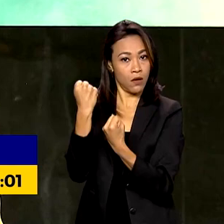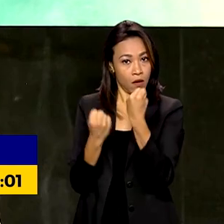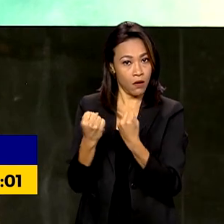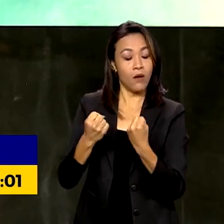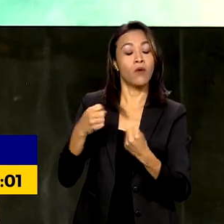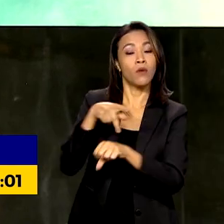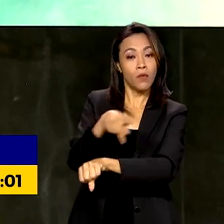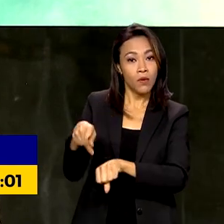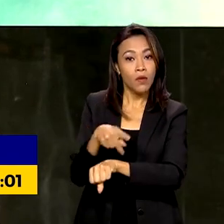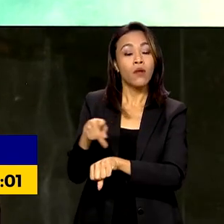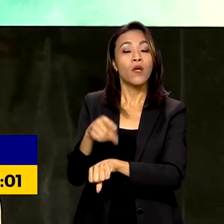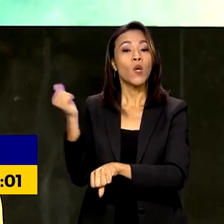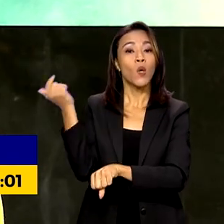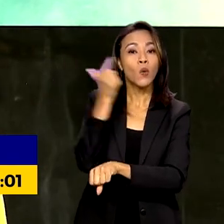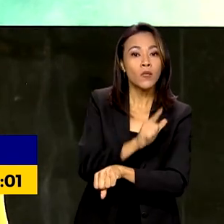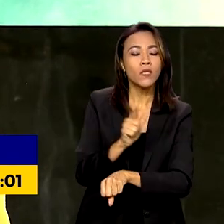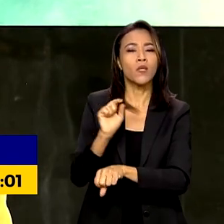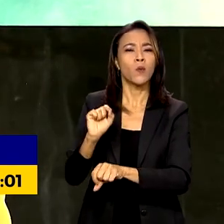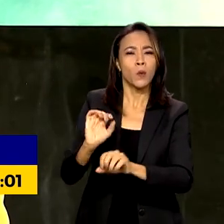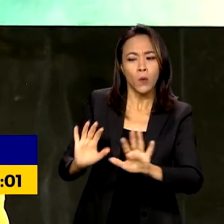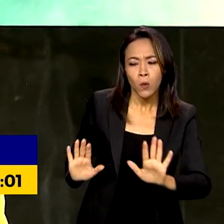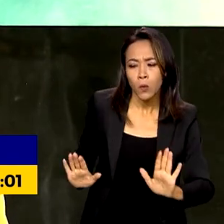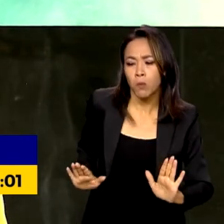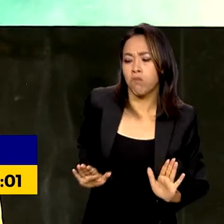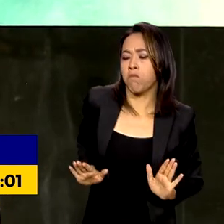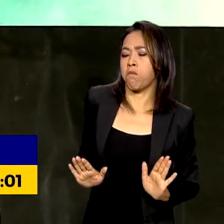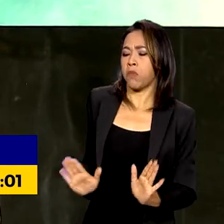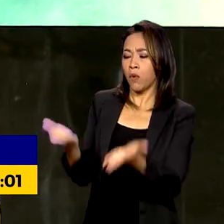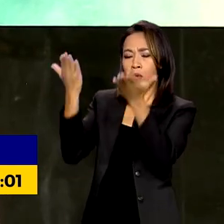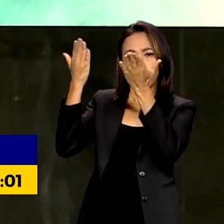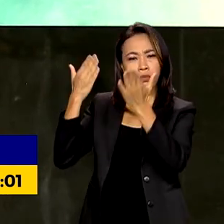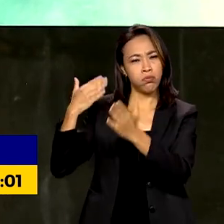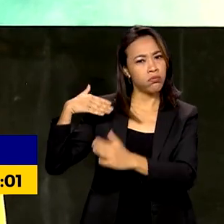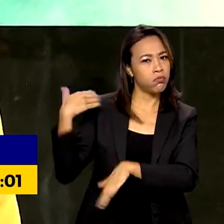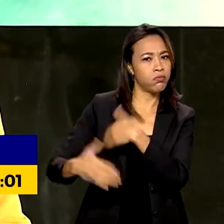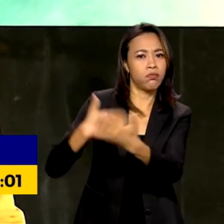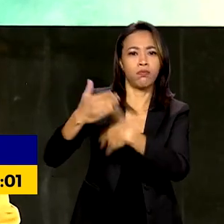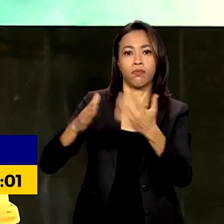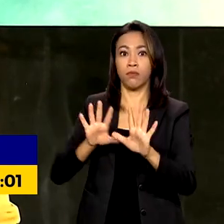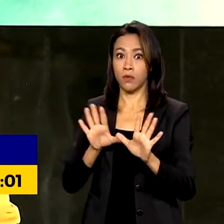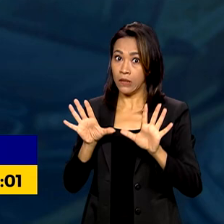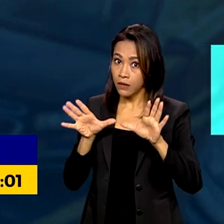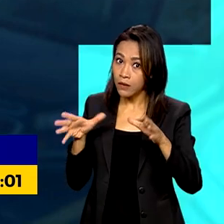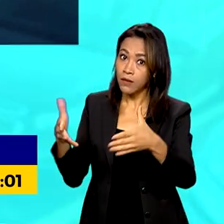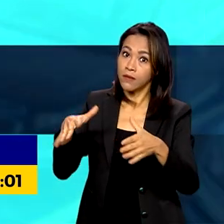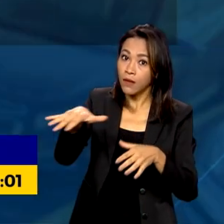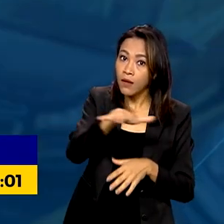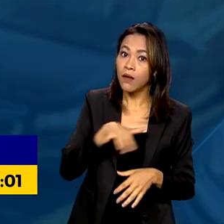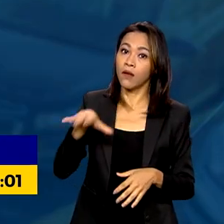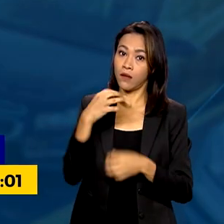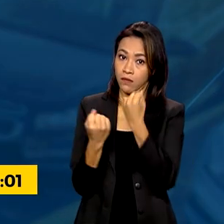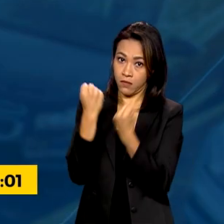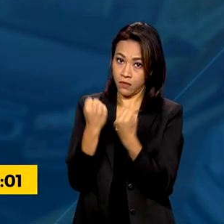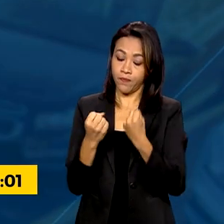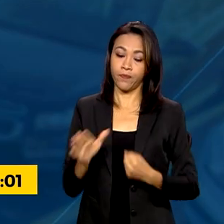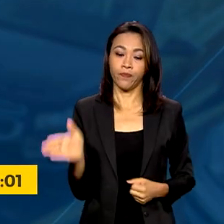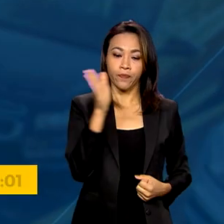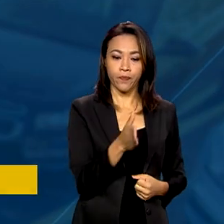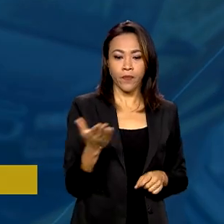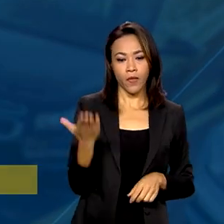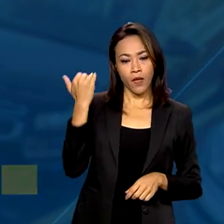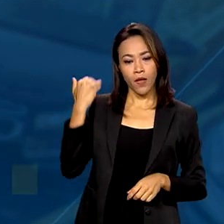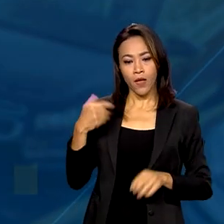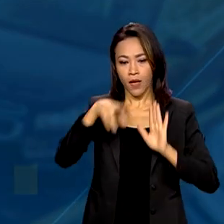com os incentivos, alavancar toda a cadeia produtiva ligada ao setor. As medidas anunciadas